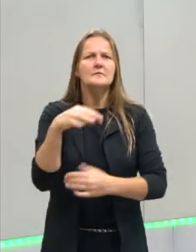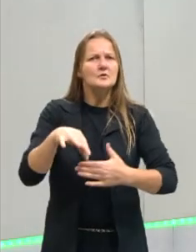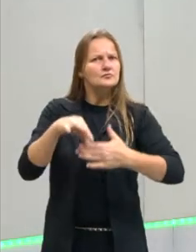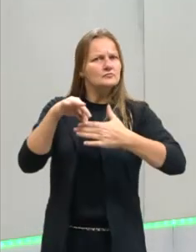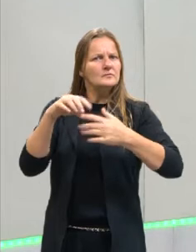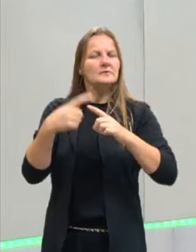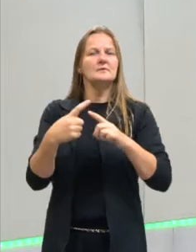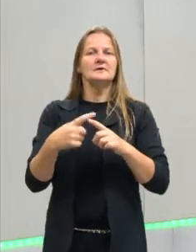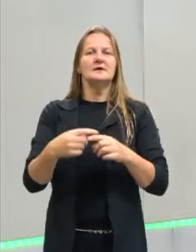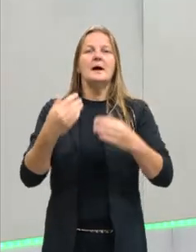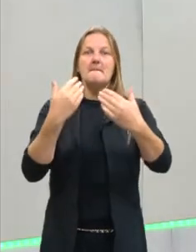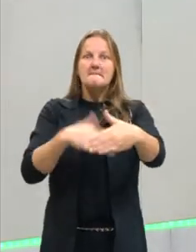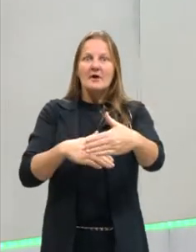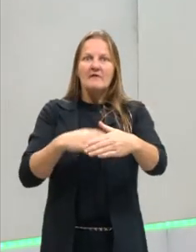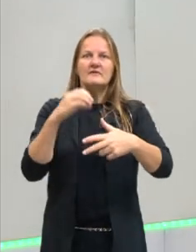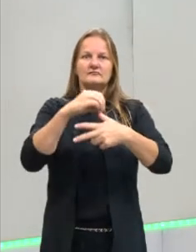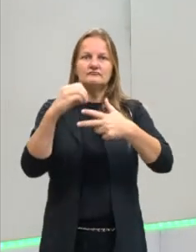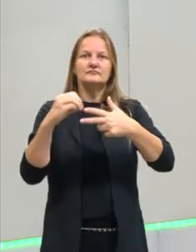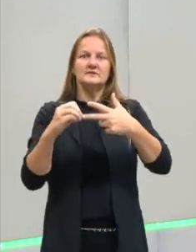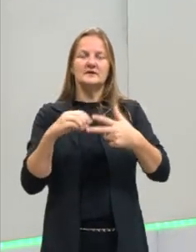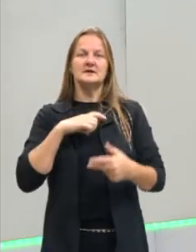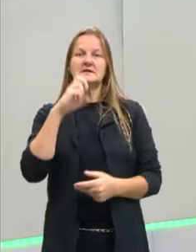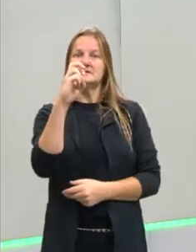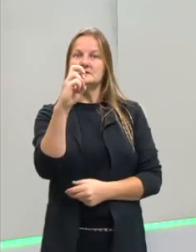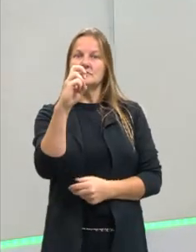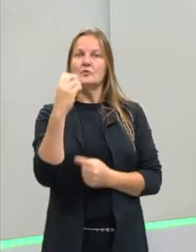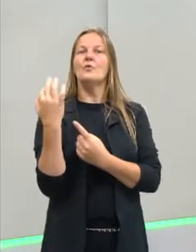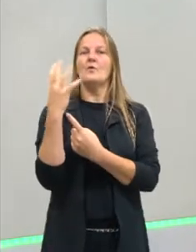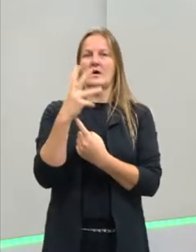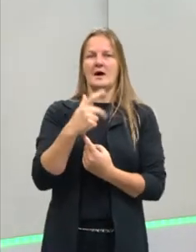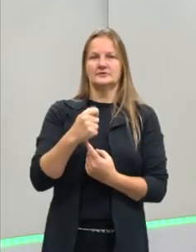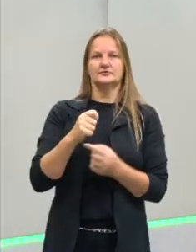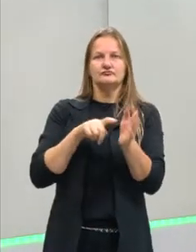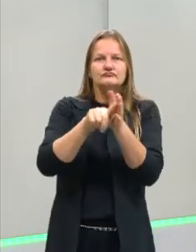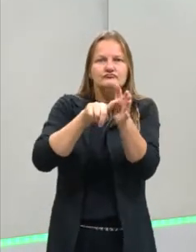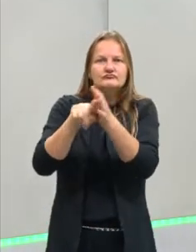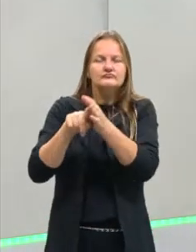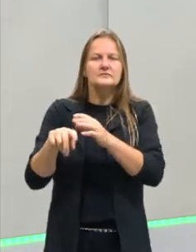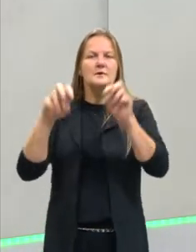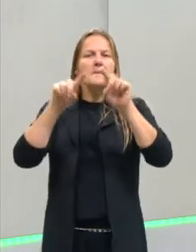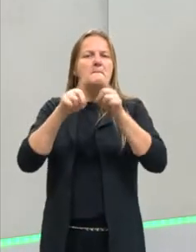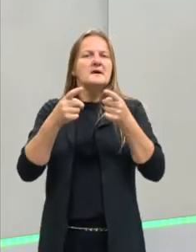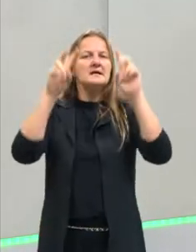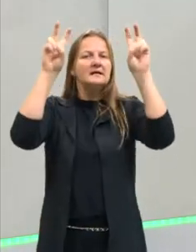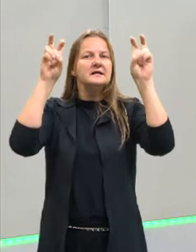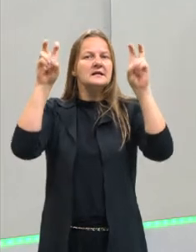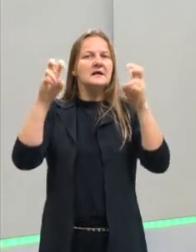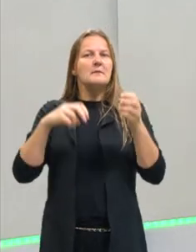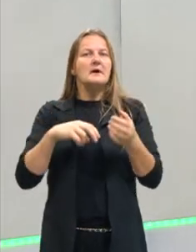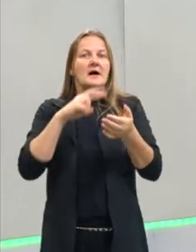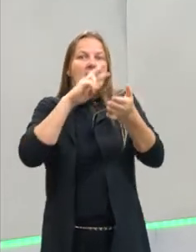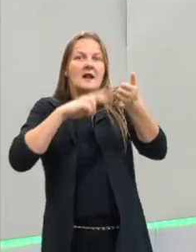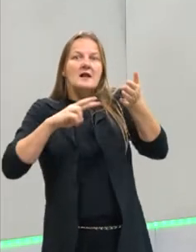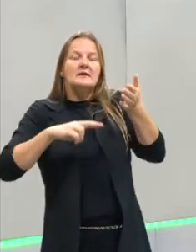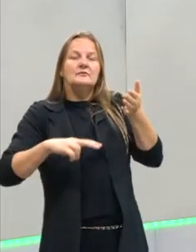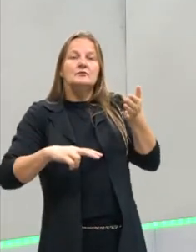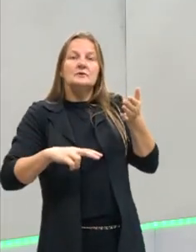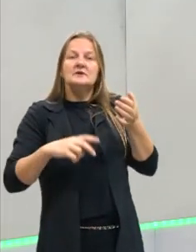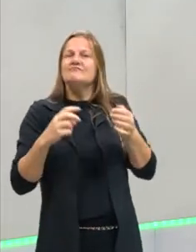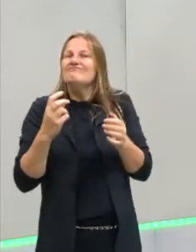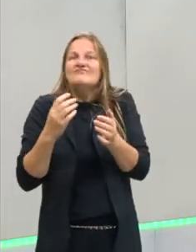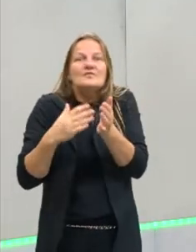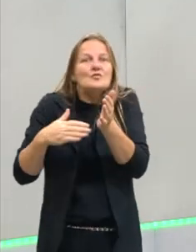que na prova do Enem nós temos cinco questões de arte. Mas esse tema da leitura de imagem, ele aparece em todas as